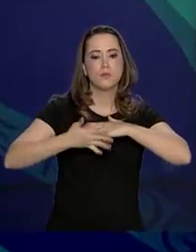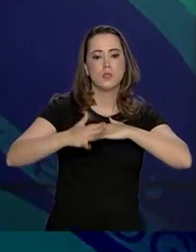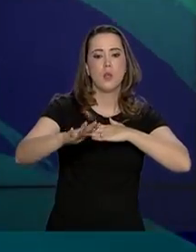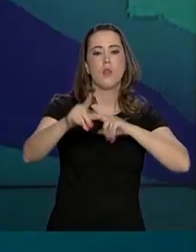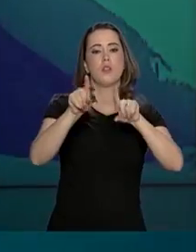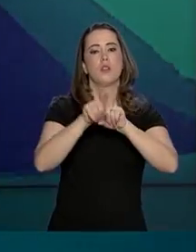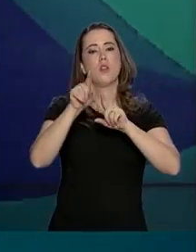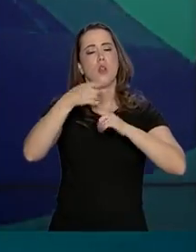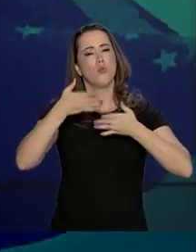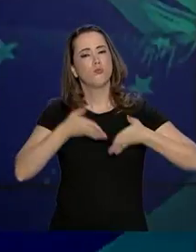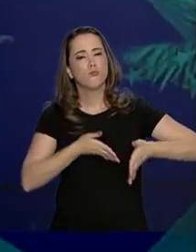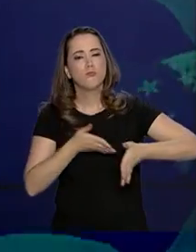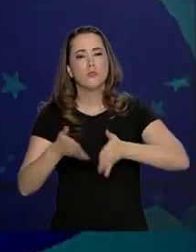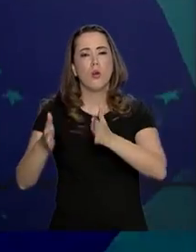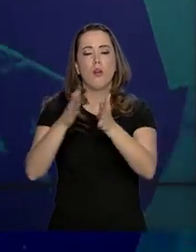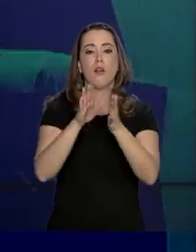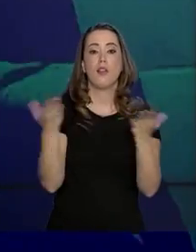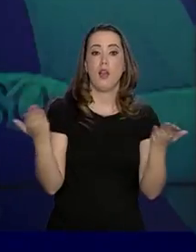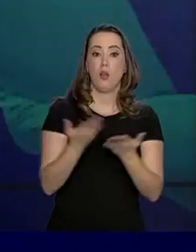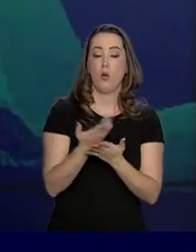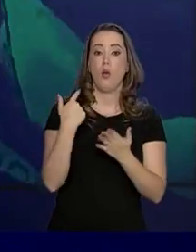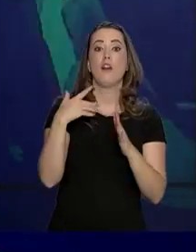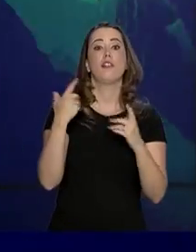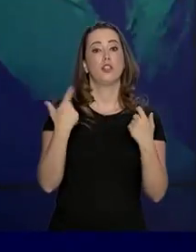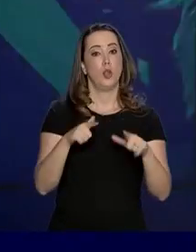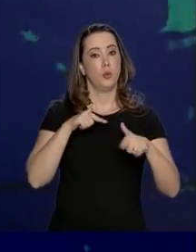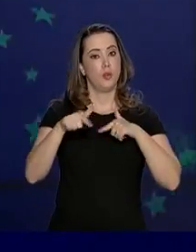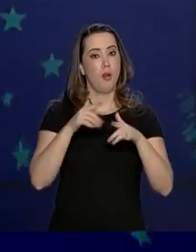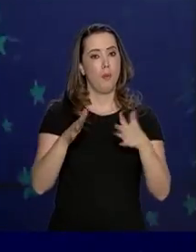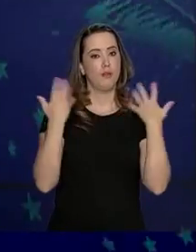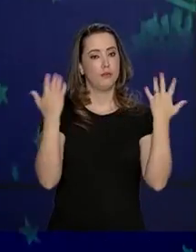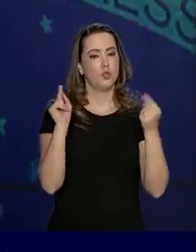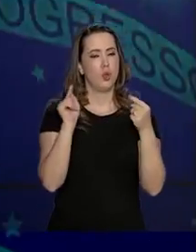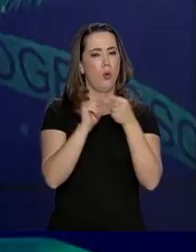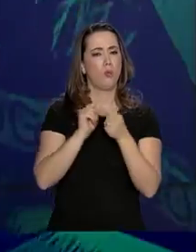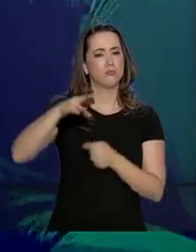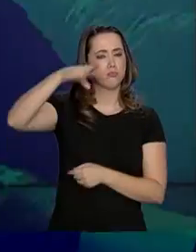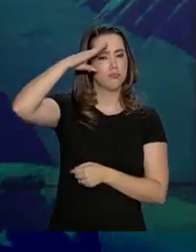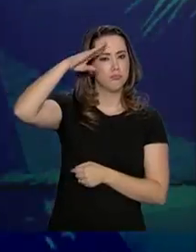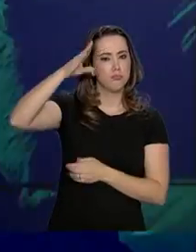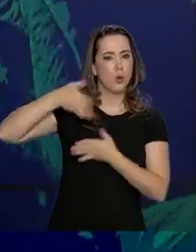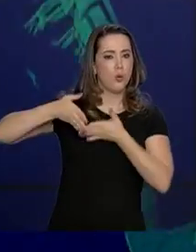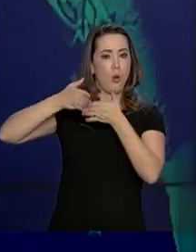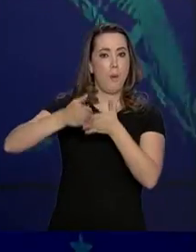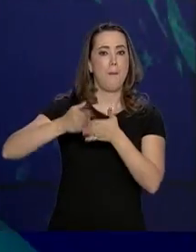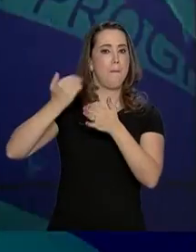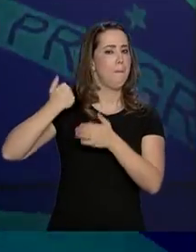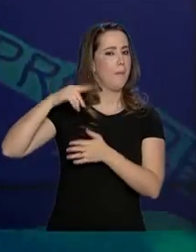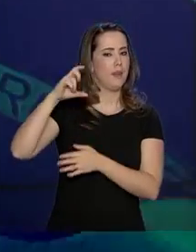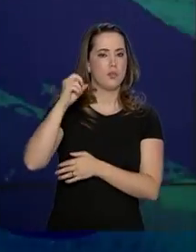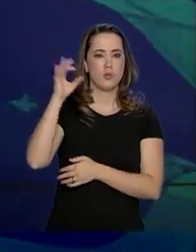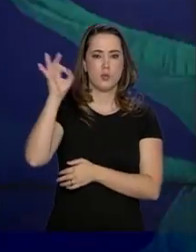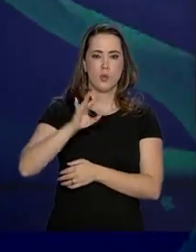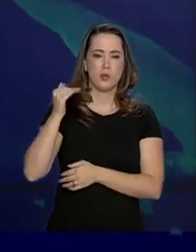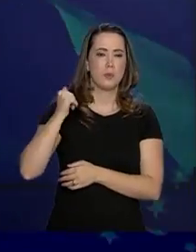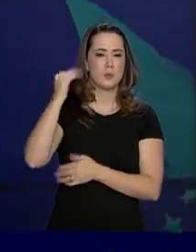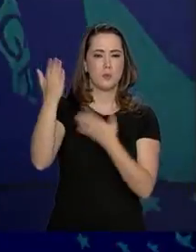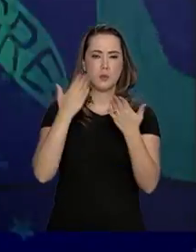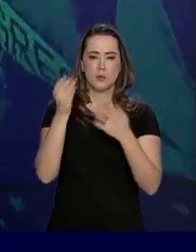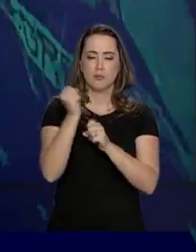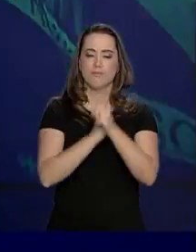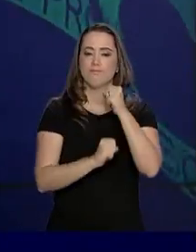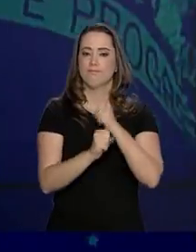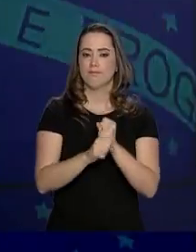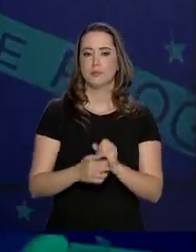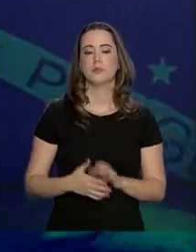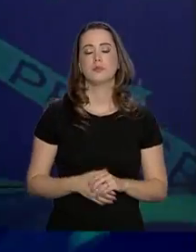nas surpresas, e é aí que entra a operação verão. De acordo com a Marinha, as abordagens aumentaram 50% na comparação